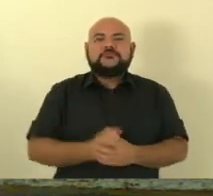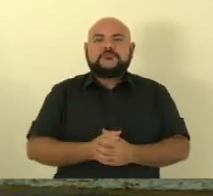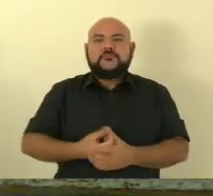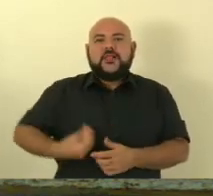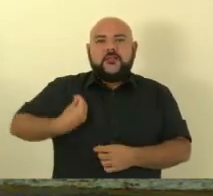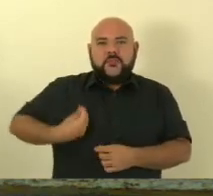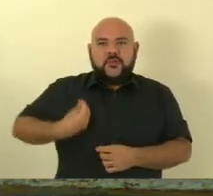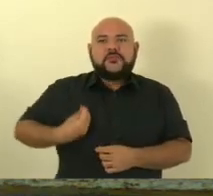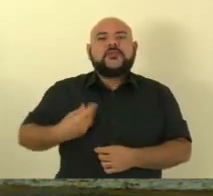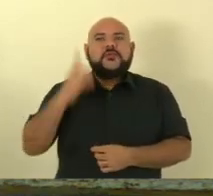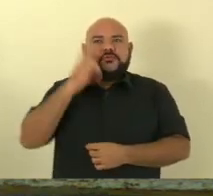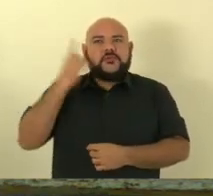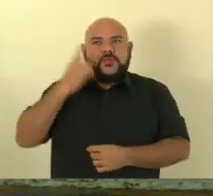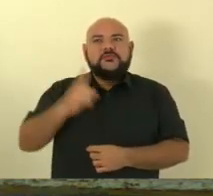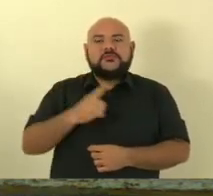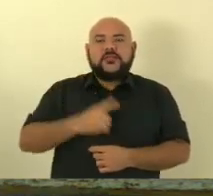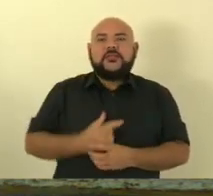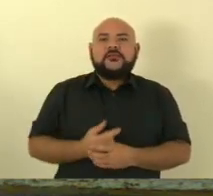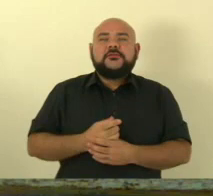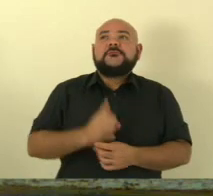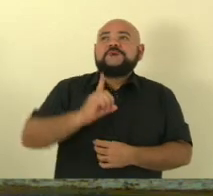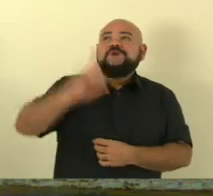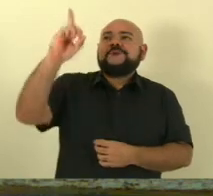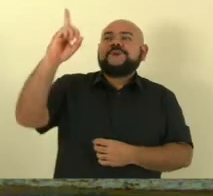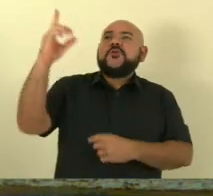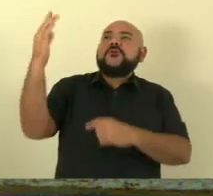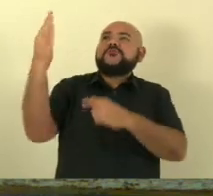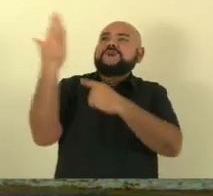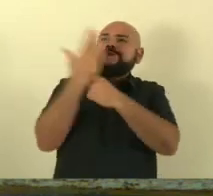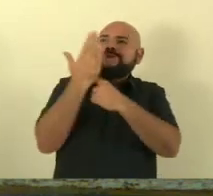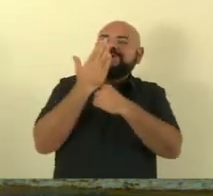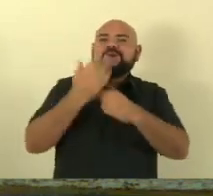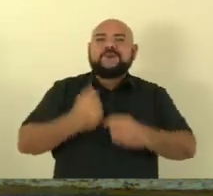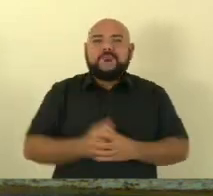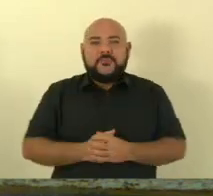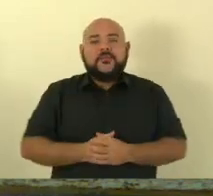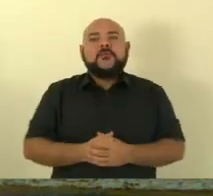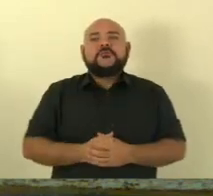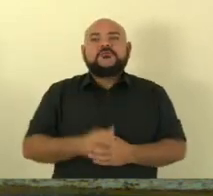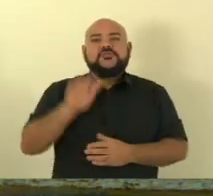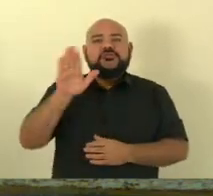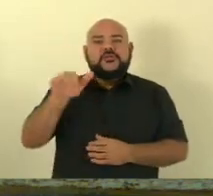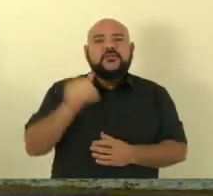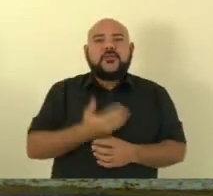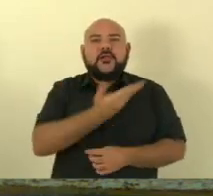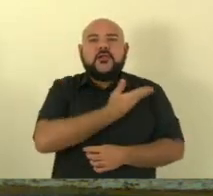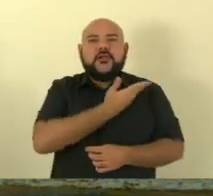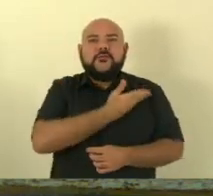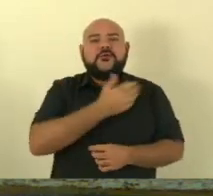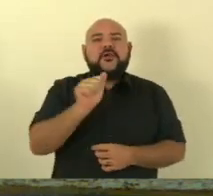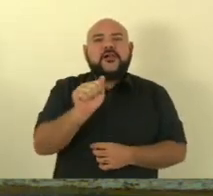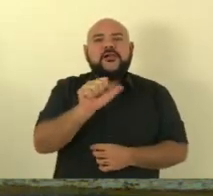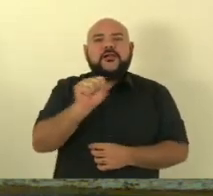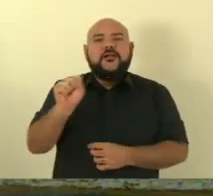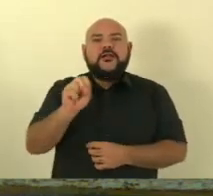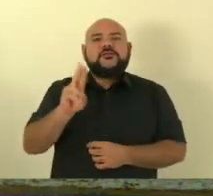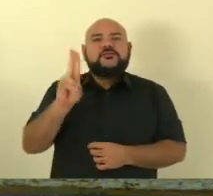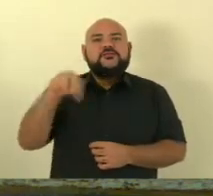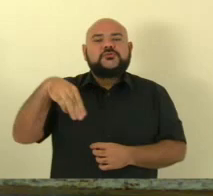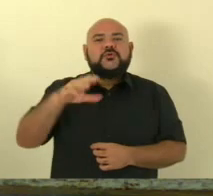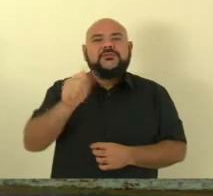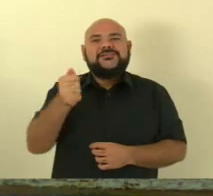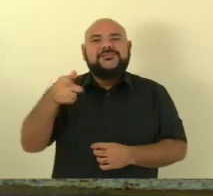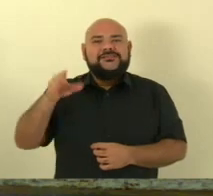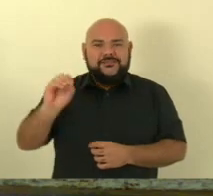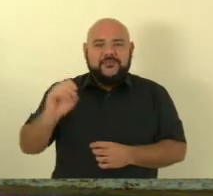invocando a proteção de Deus, declaro aberta esta sessão e convido o deputado Capitão Assussão a proceder